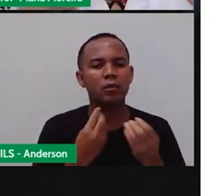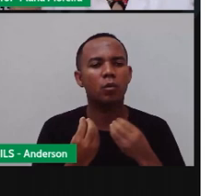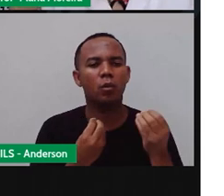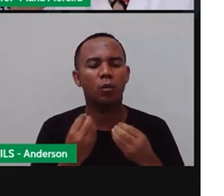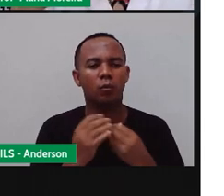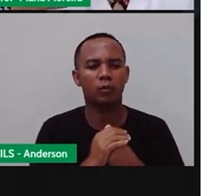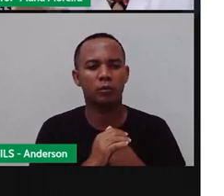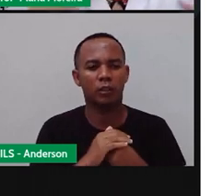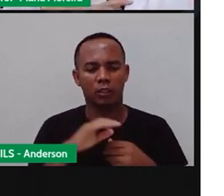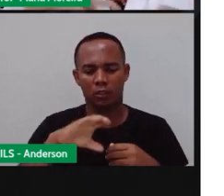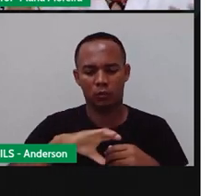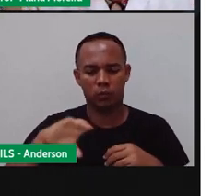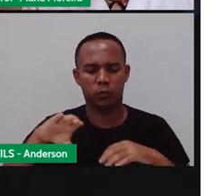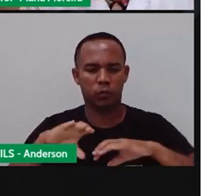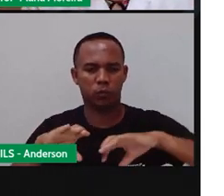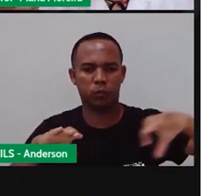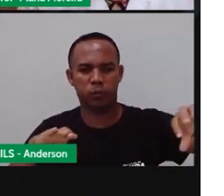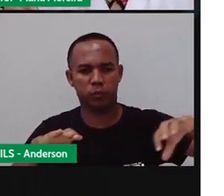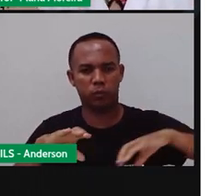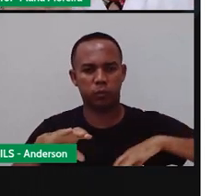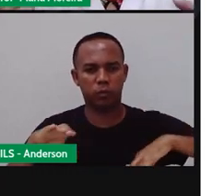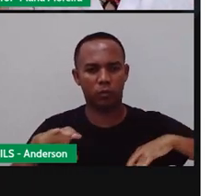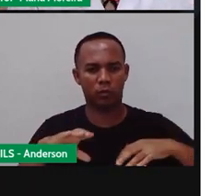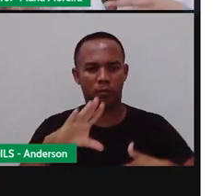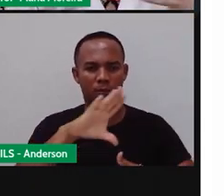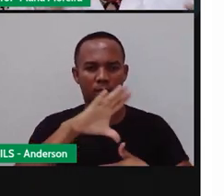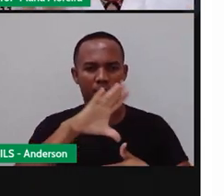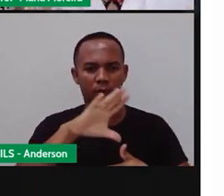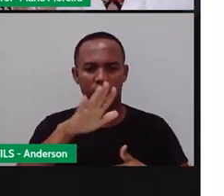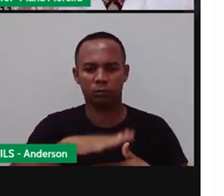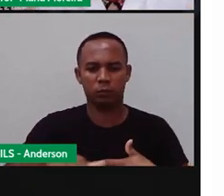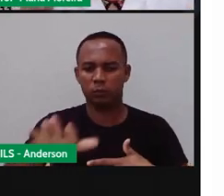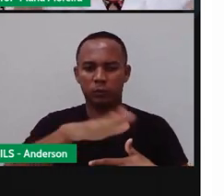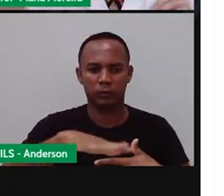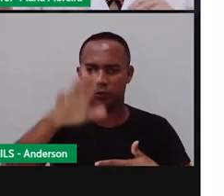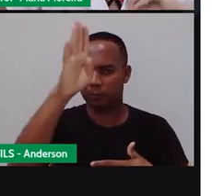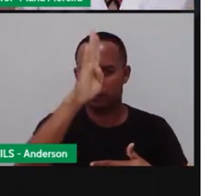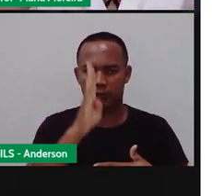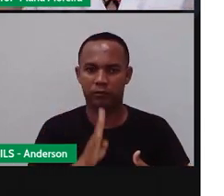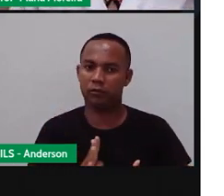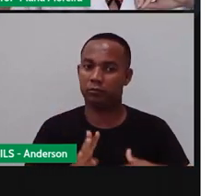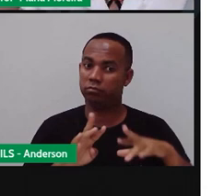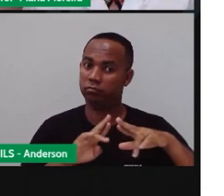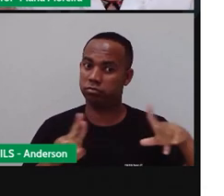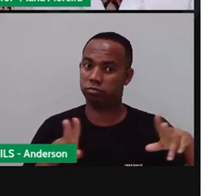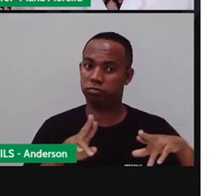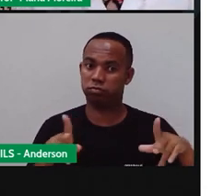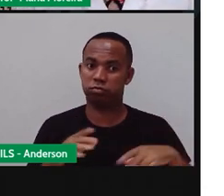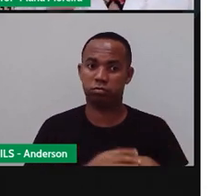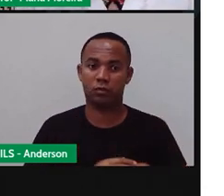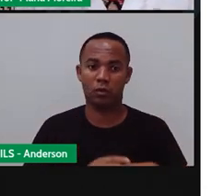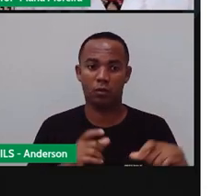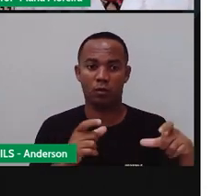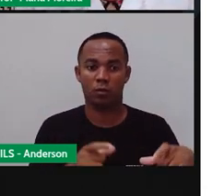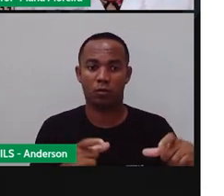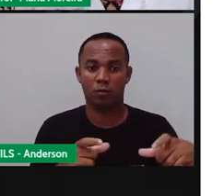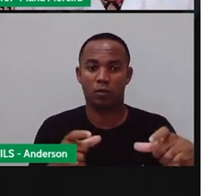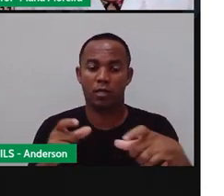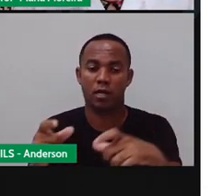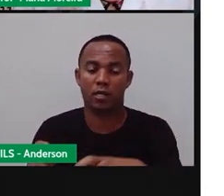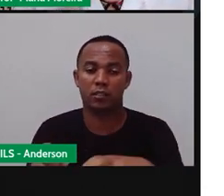Essa divisão, o Brasil, ele é tão grande, que dentro daquela divisão ali, a gente vai conseguir, por região, ter até